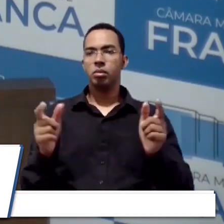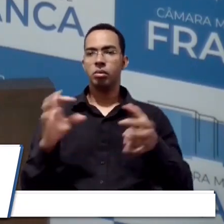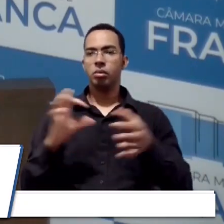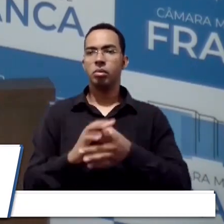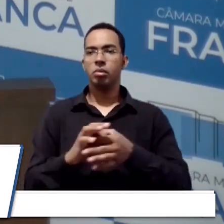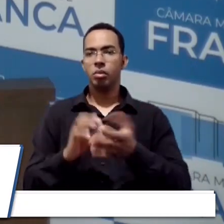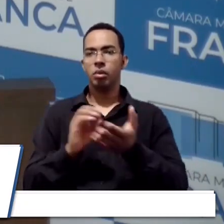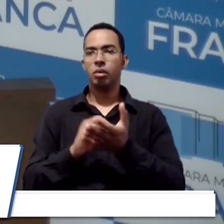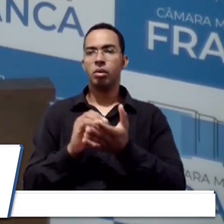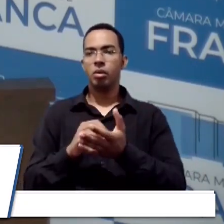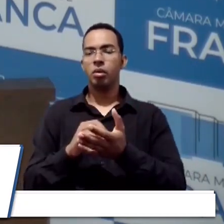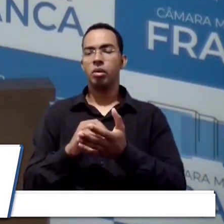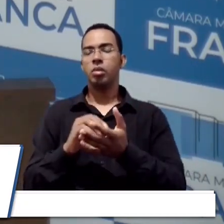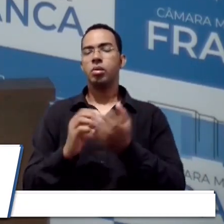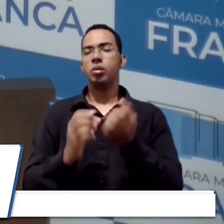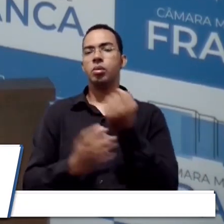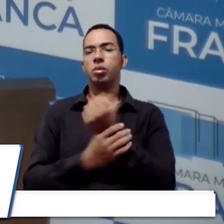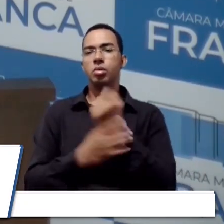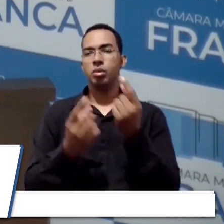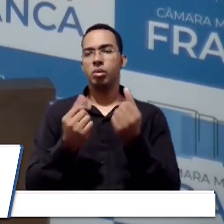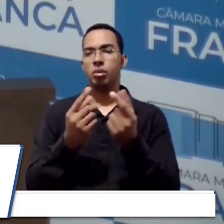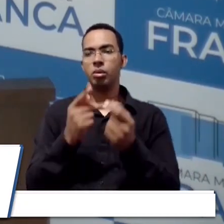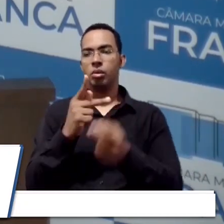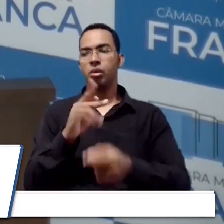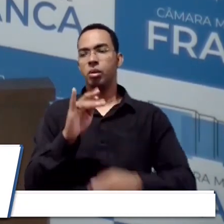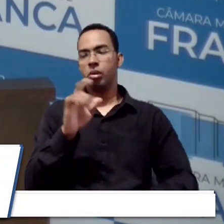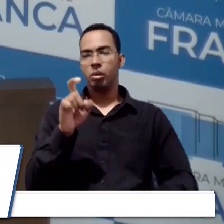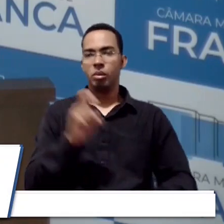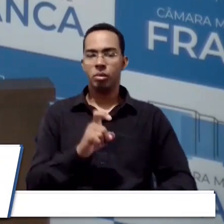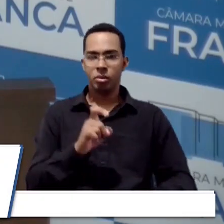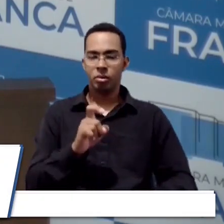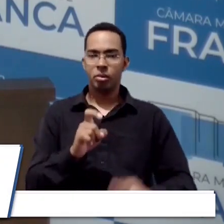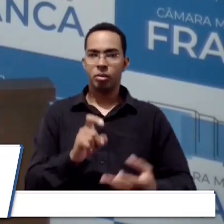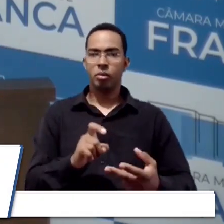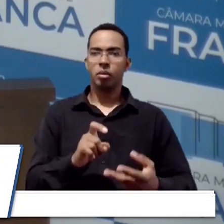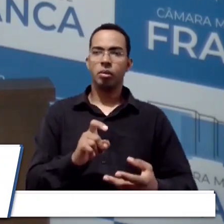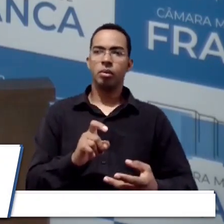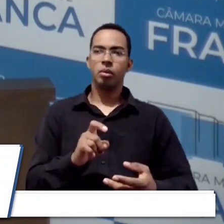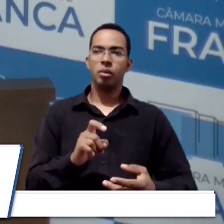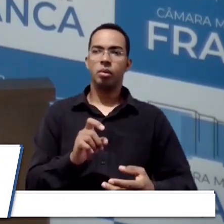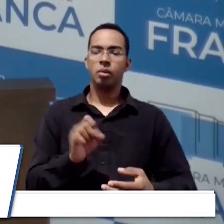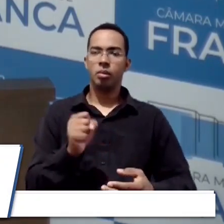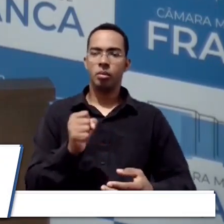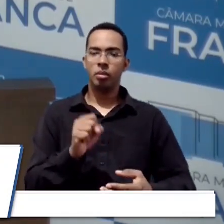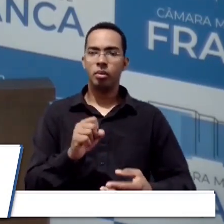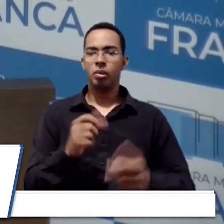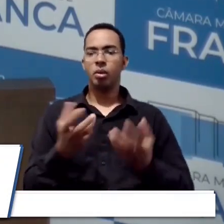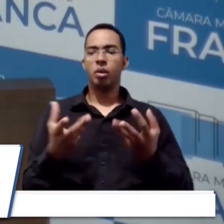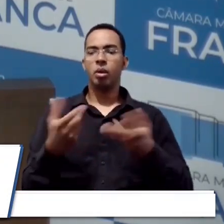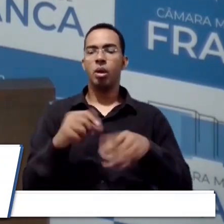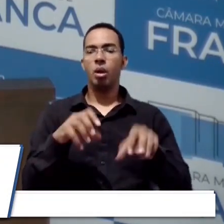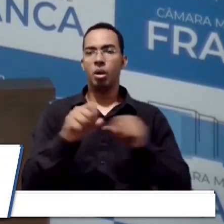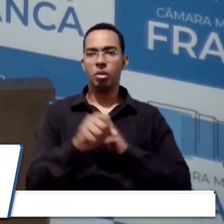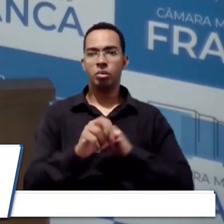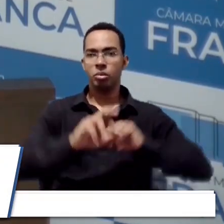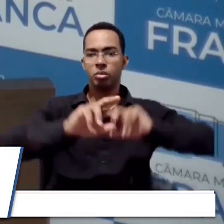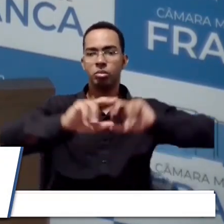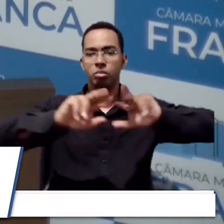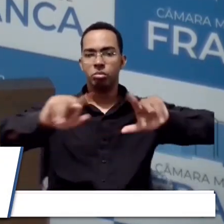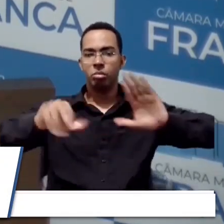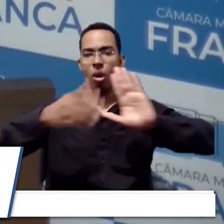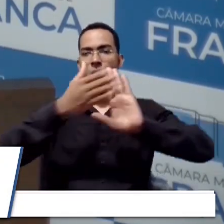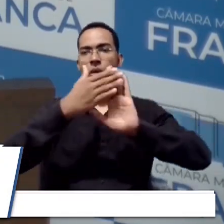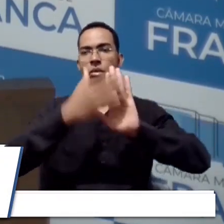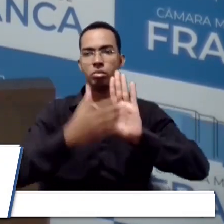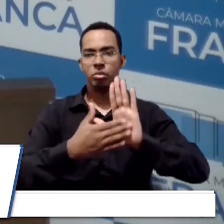-desemprego, a PIS, qualificação profissional e outras demandas e